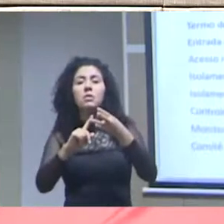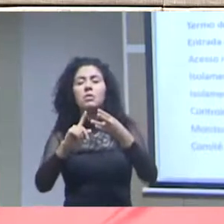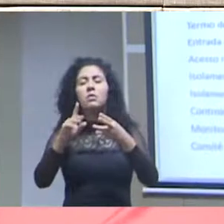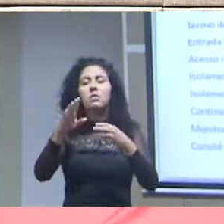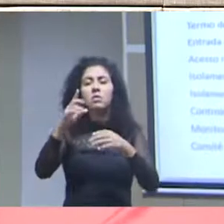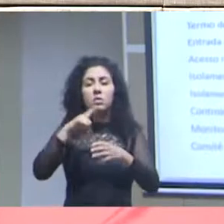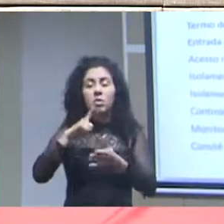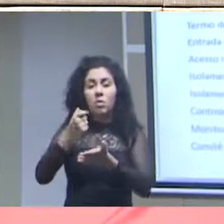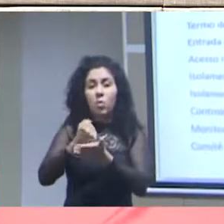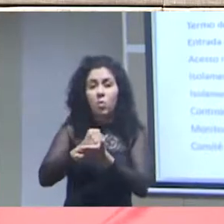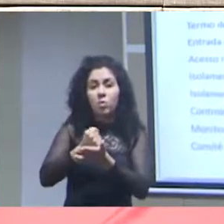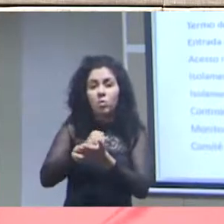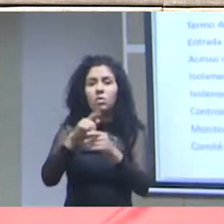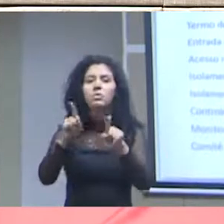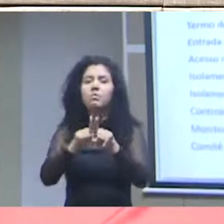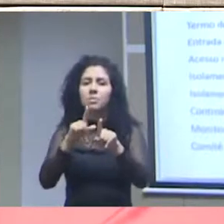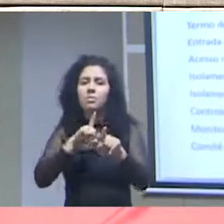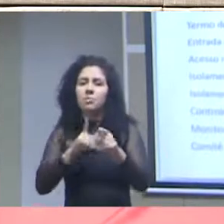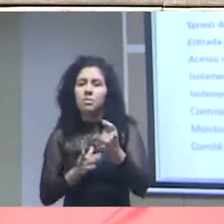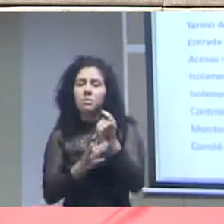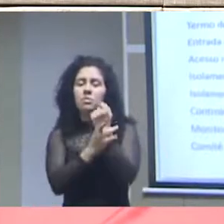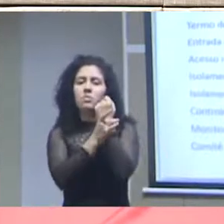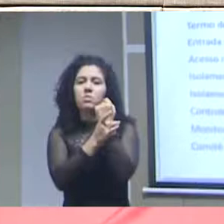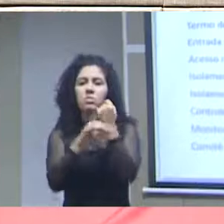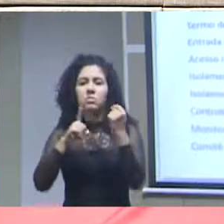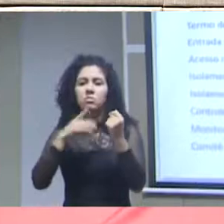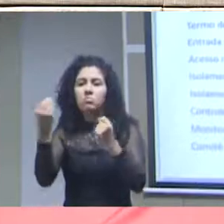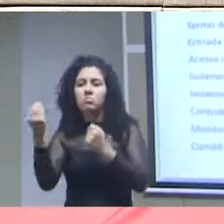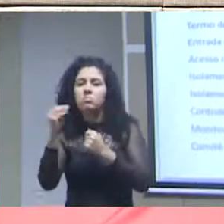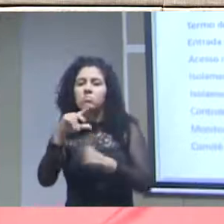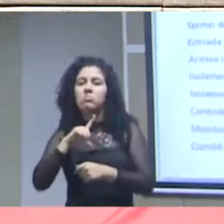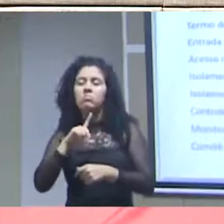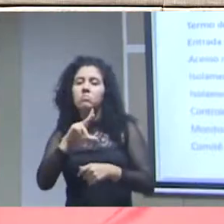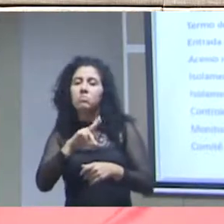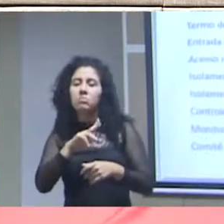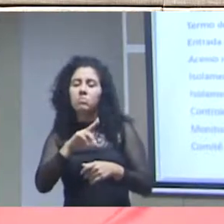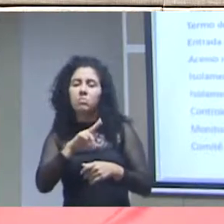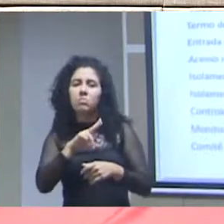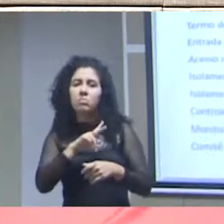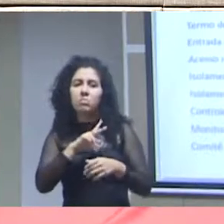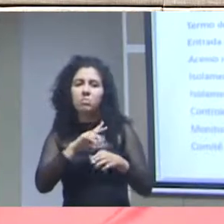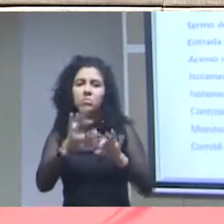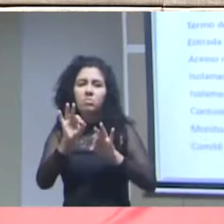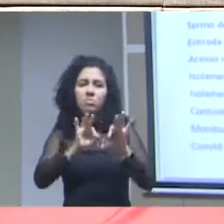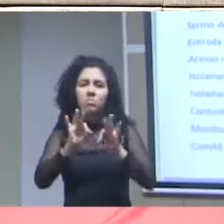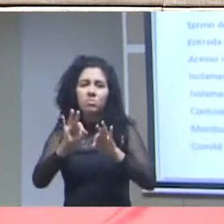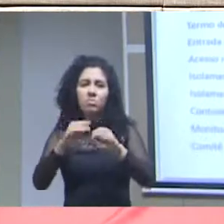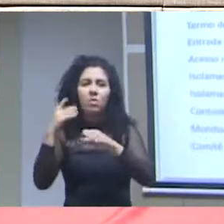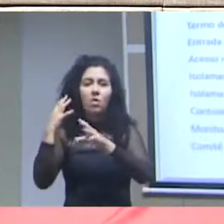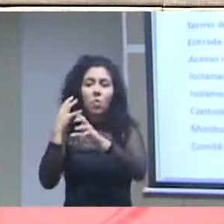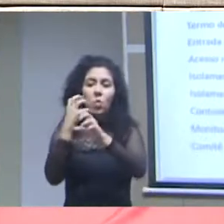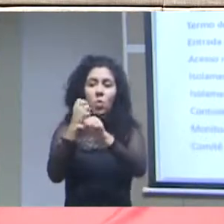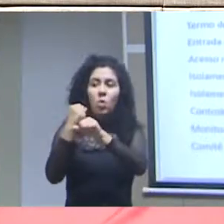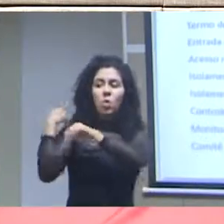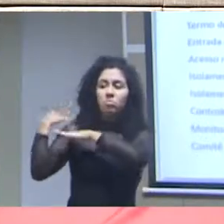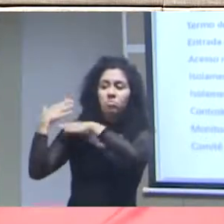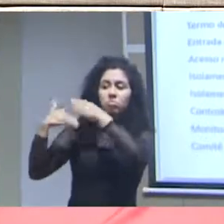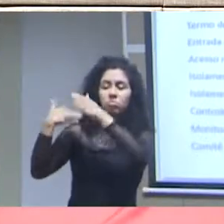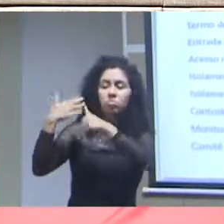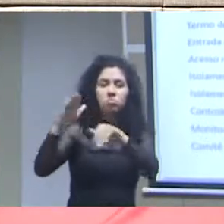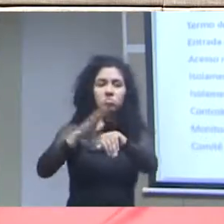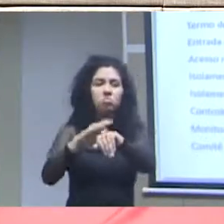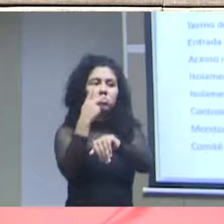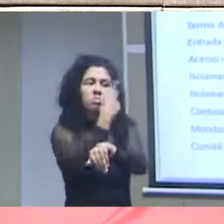a sala de sigilo que foi estabelecida há alguns anos pelo IPEA em que não há